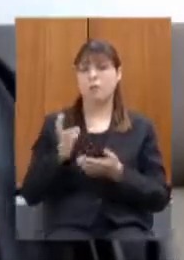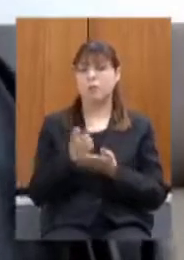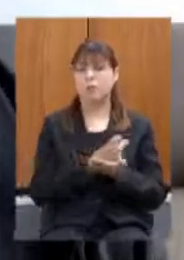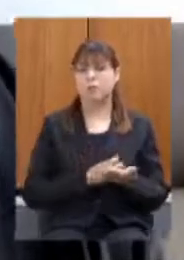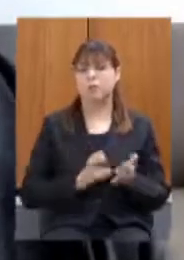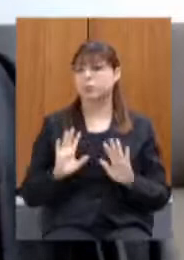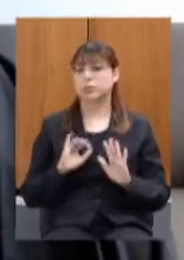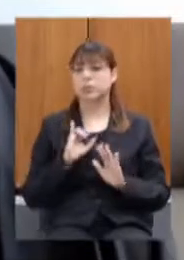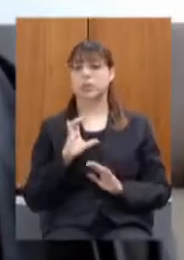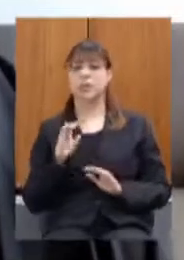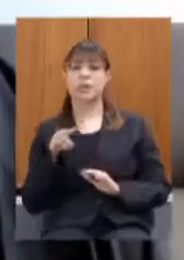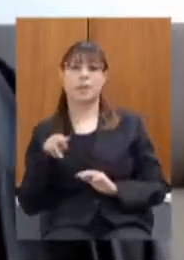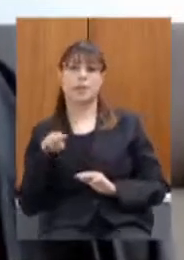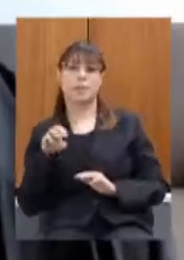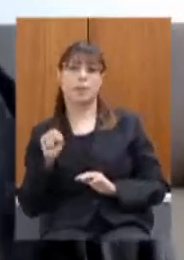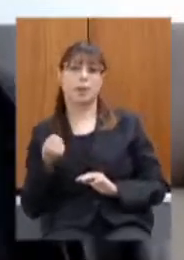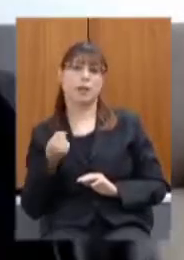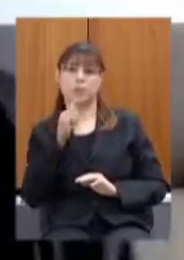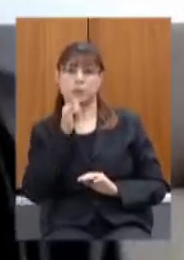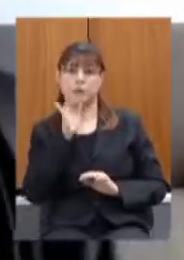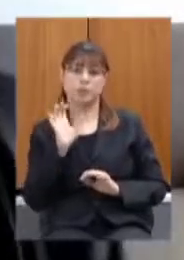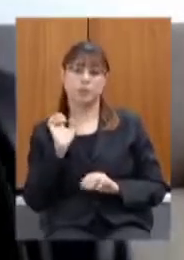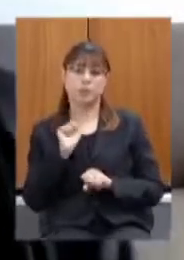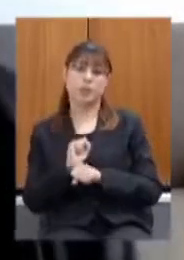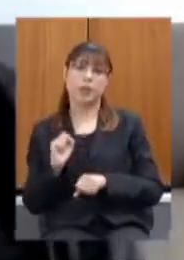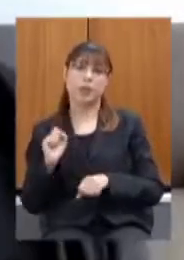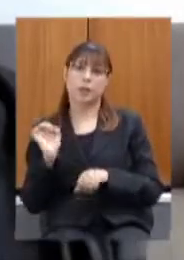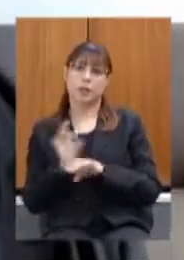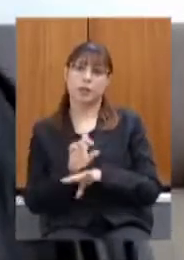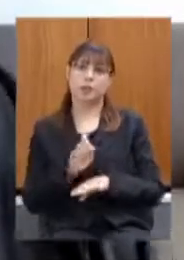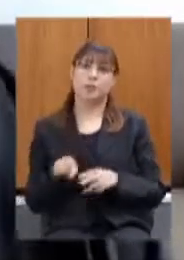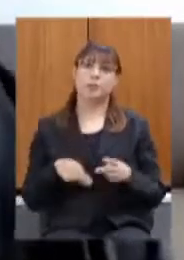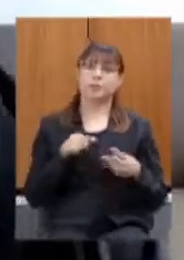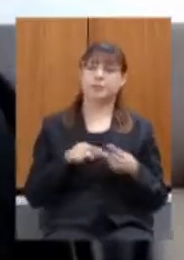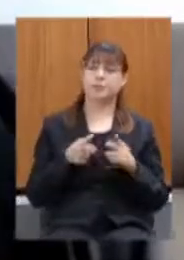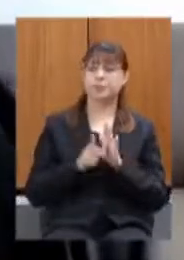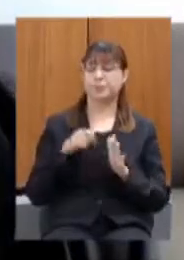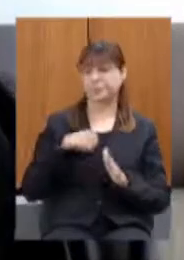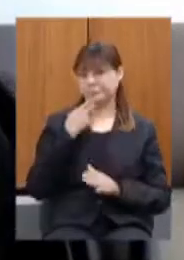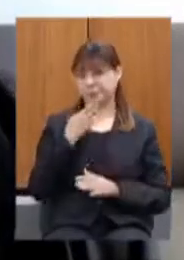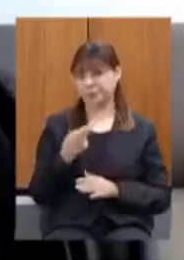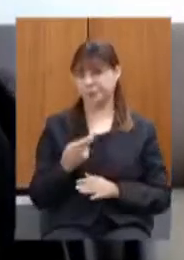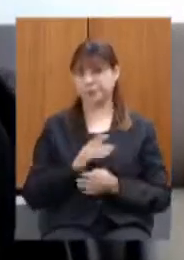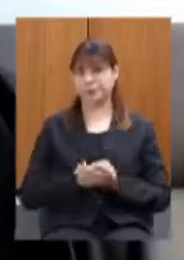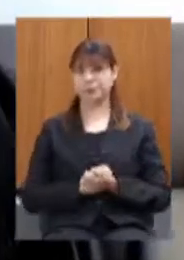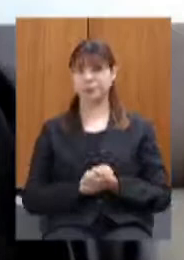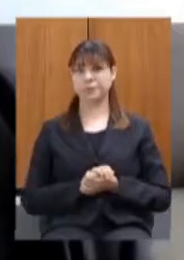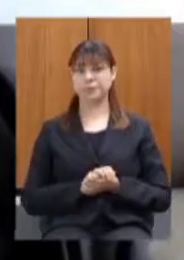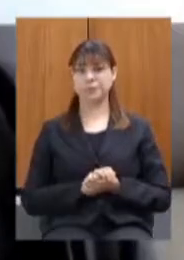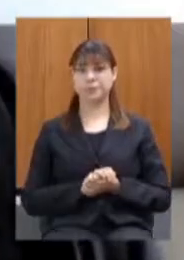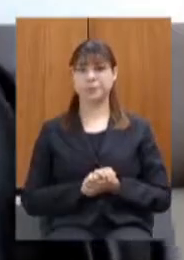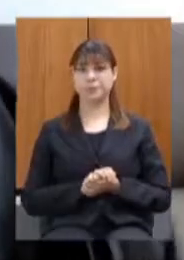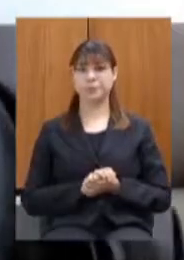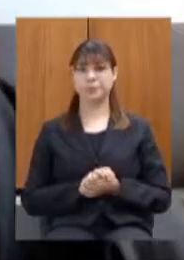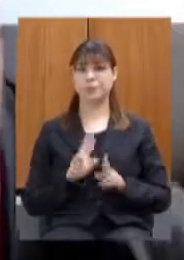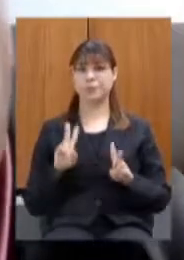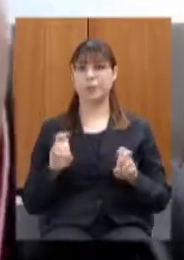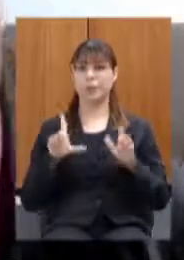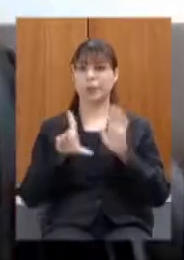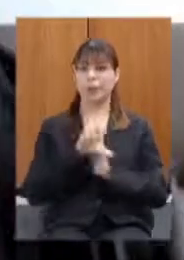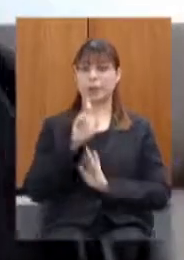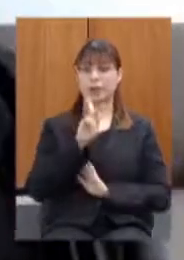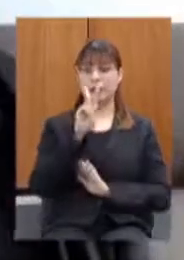espera acabar com o ICMS não dois quando eu disse da questão da lei candida